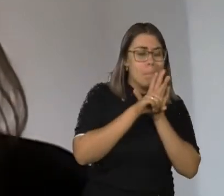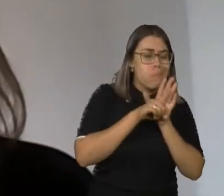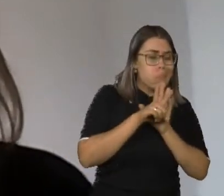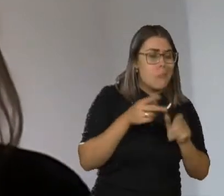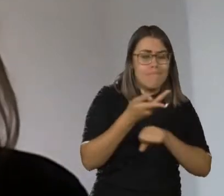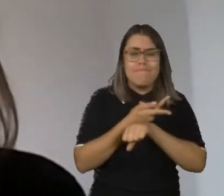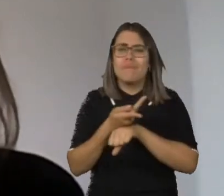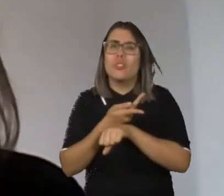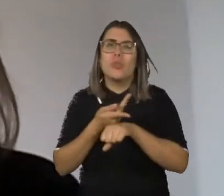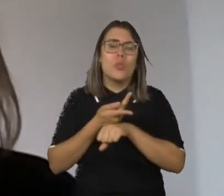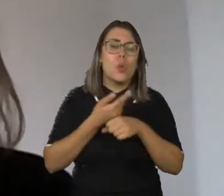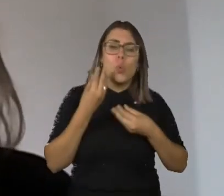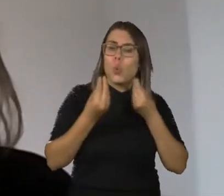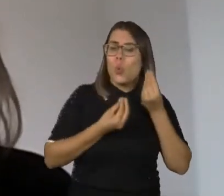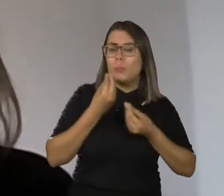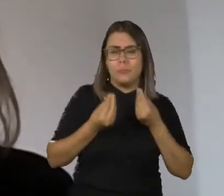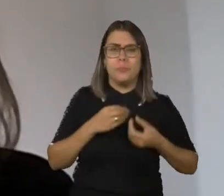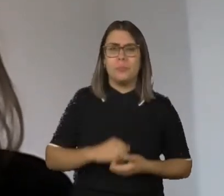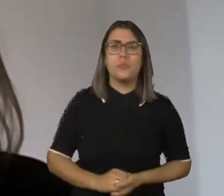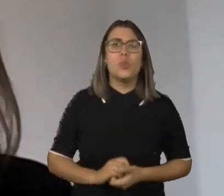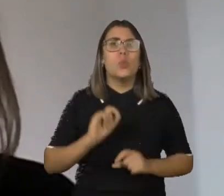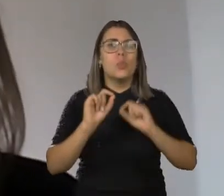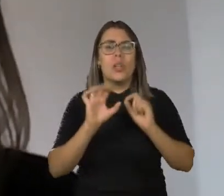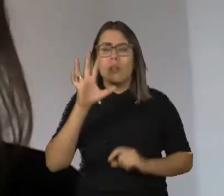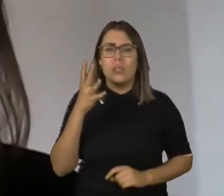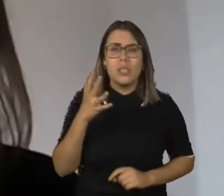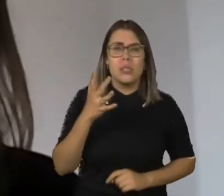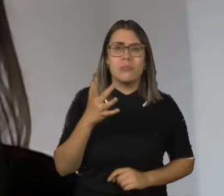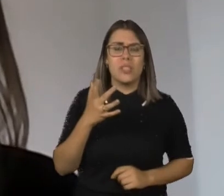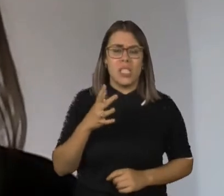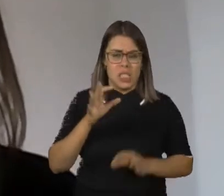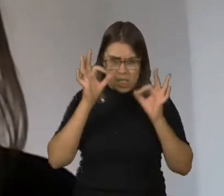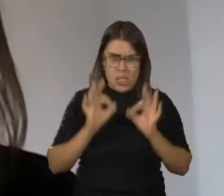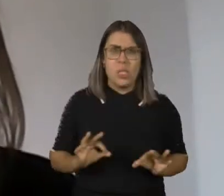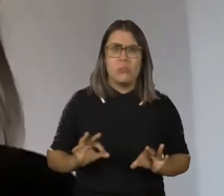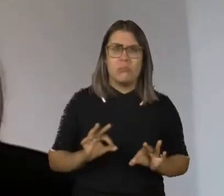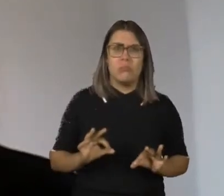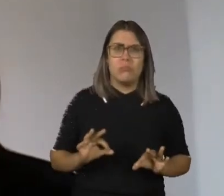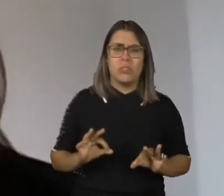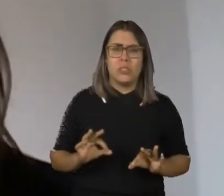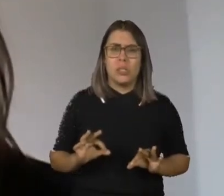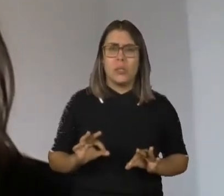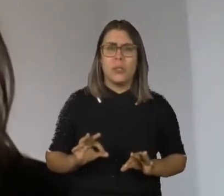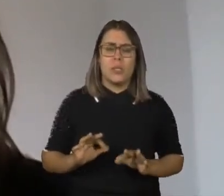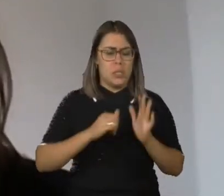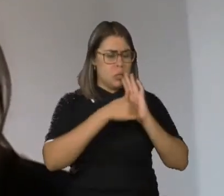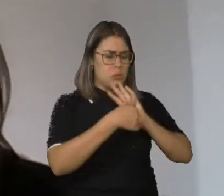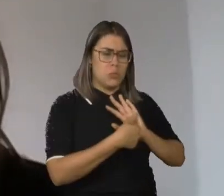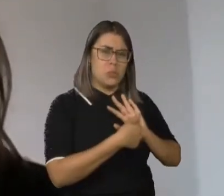como que isso se dá. Ou seja, alguém que diz com tanta certeza que a síndrome de Down